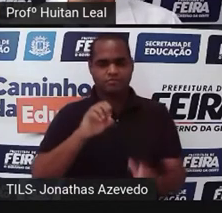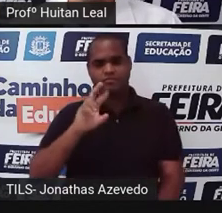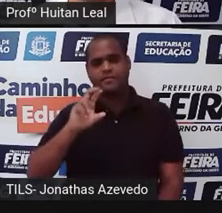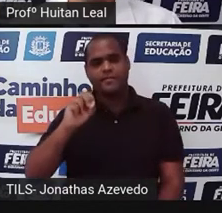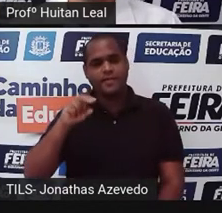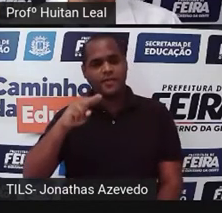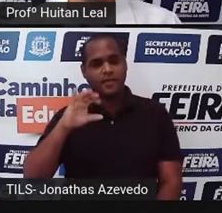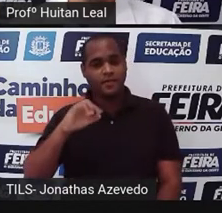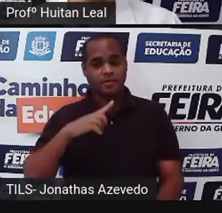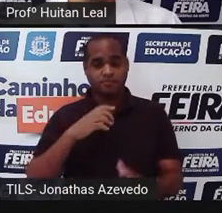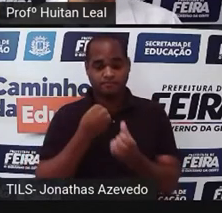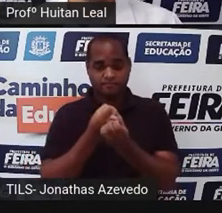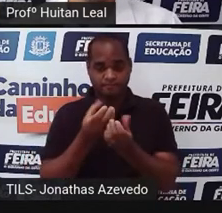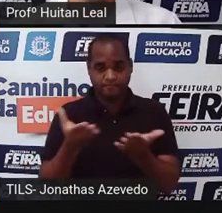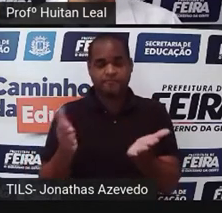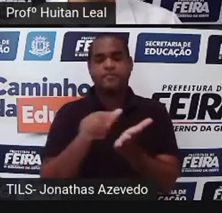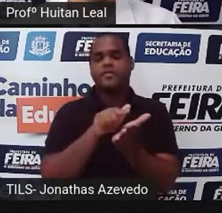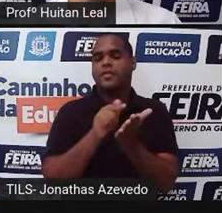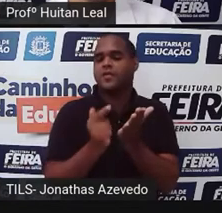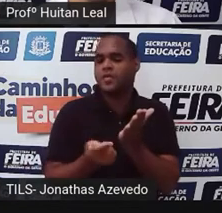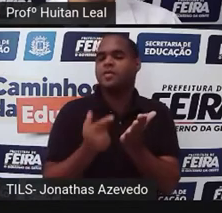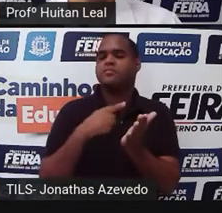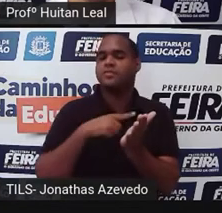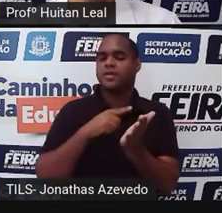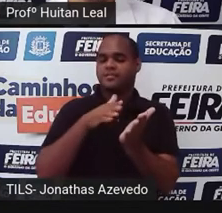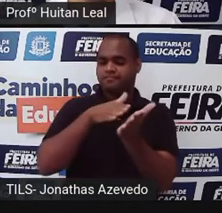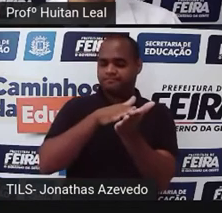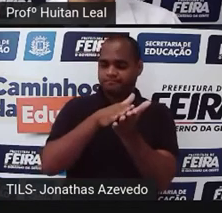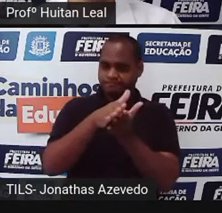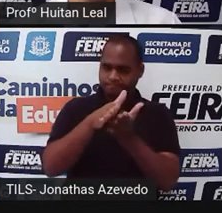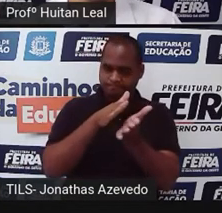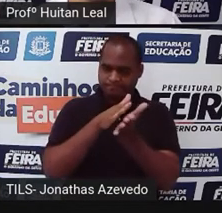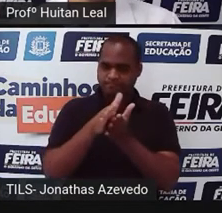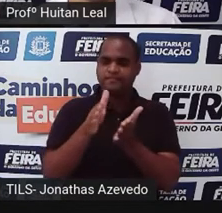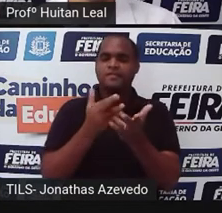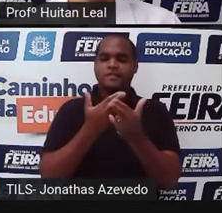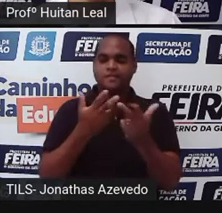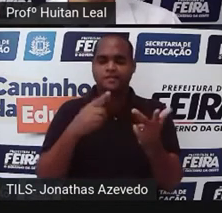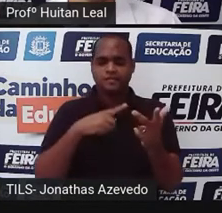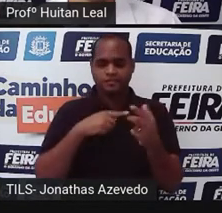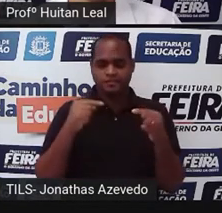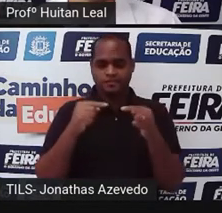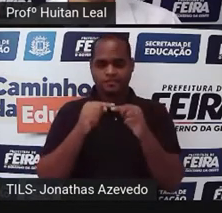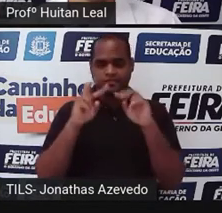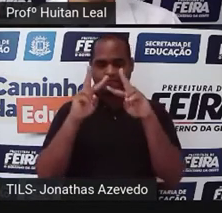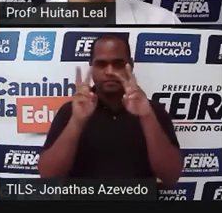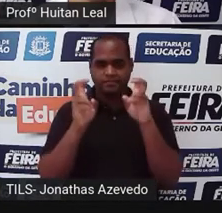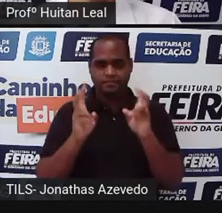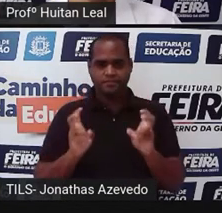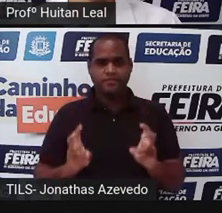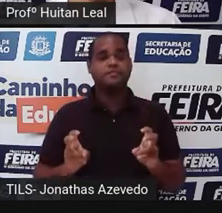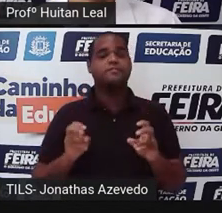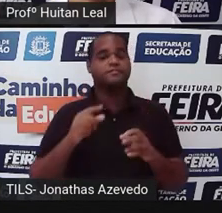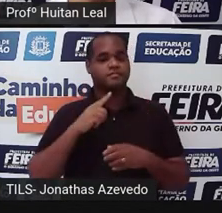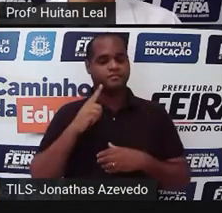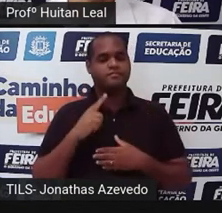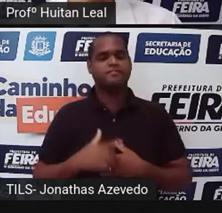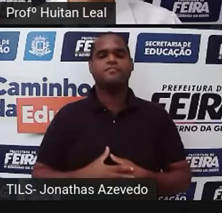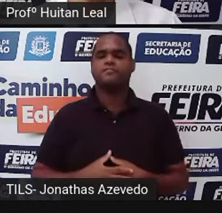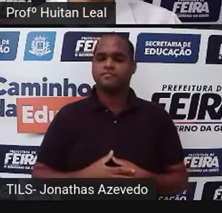é veiculado através de jornais impressos. Então, ela trata de outros temas, temas do cotidiano.